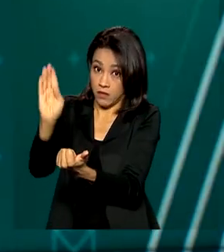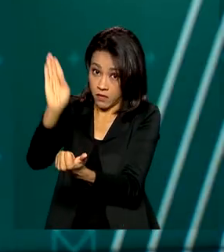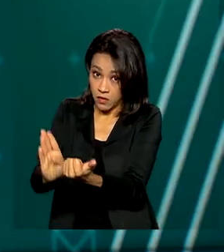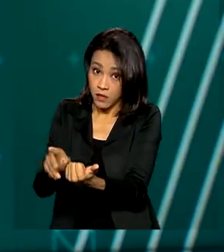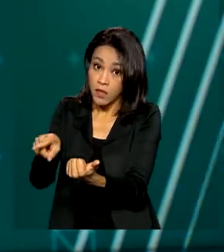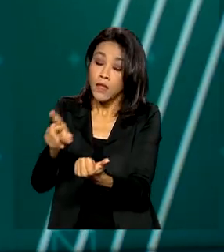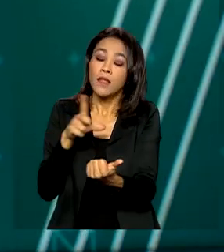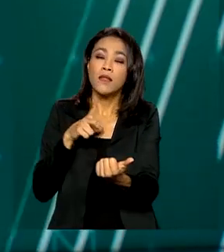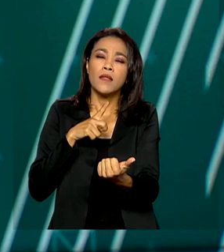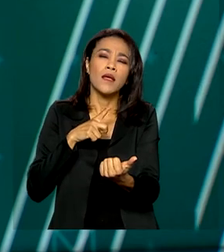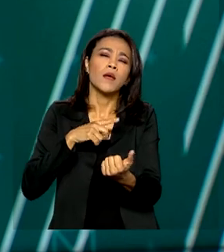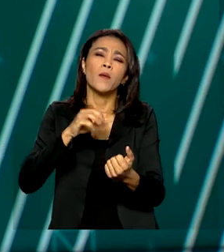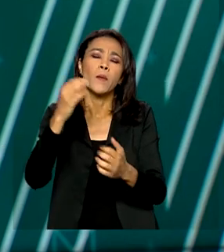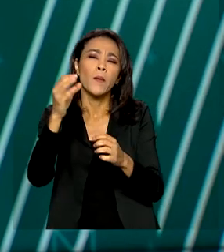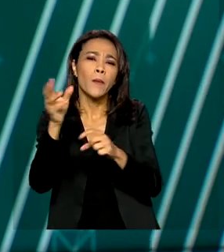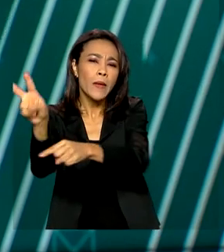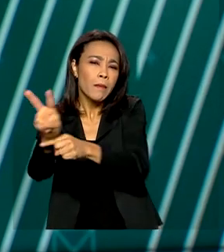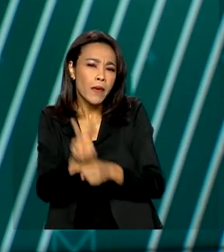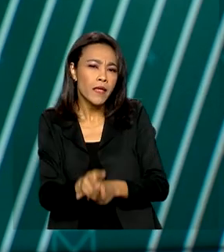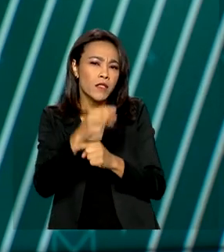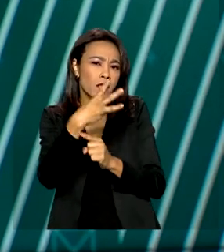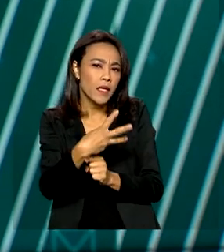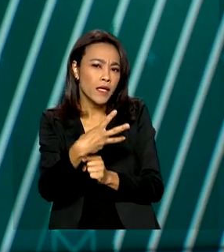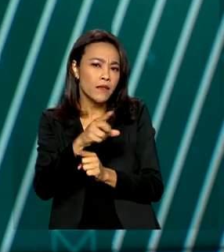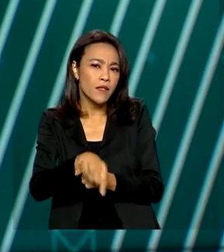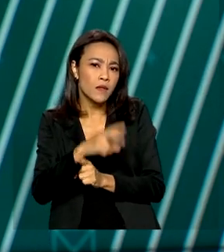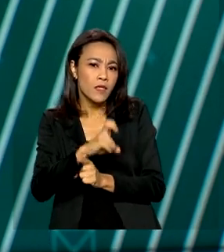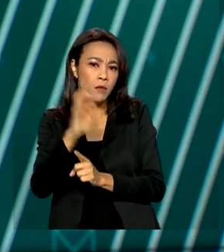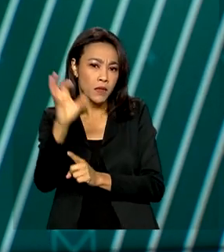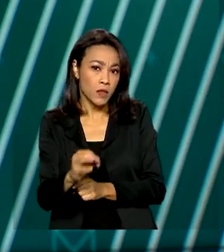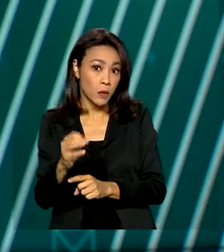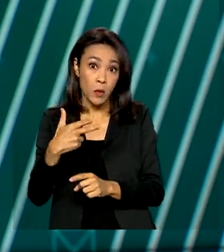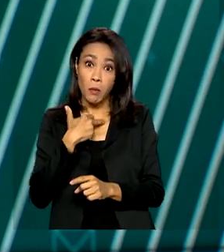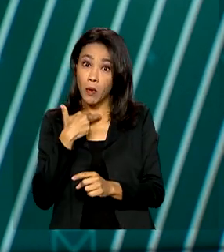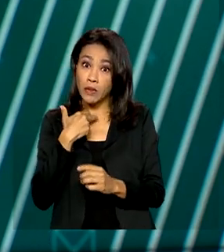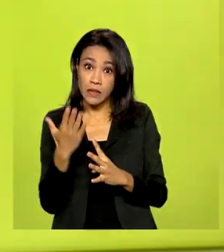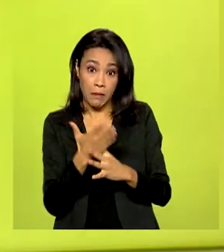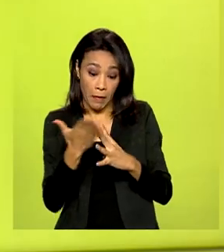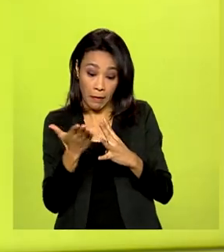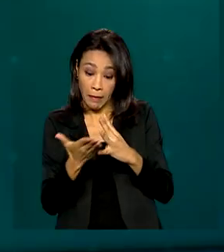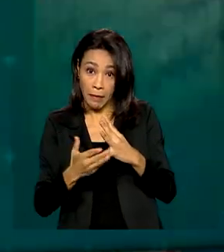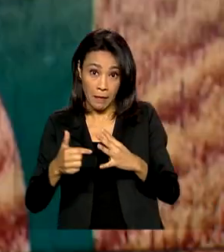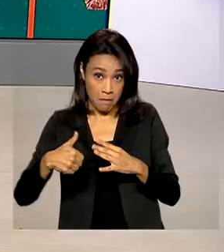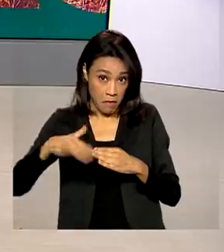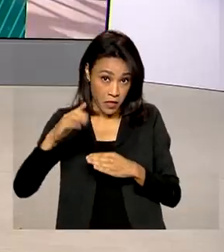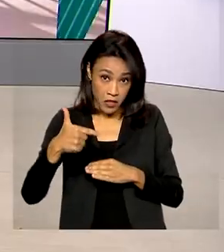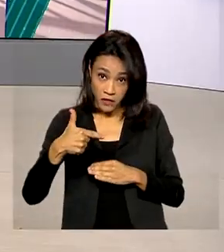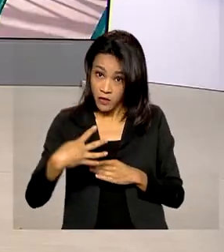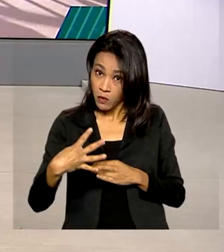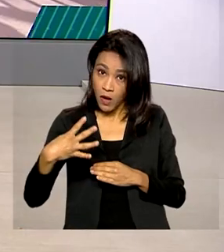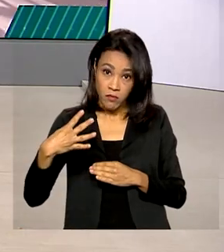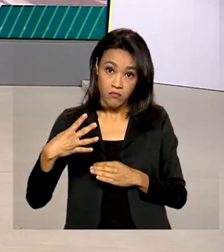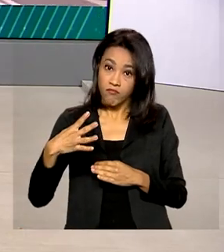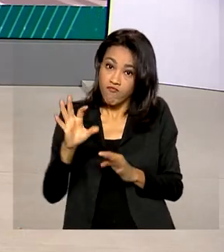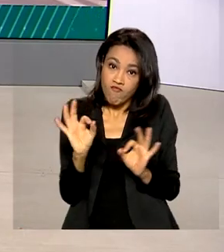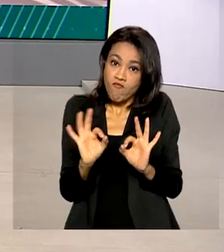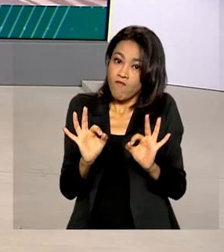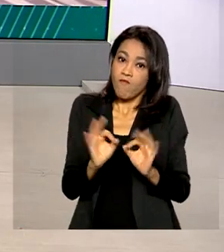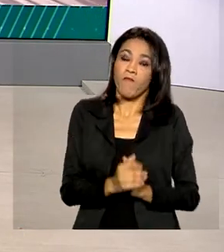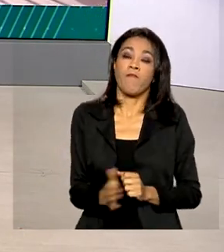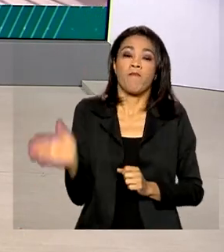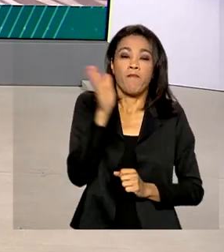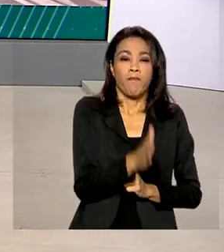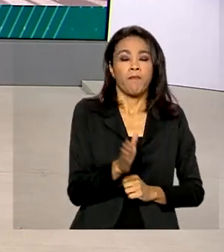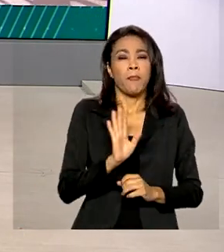no máximo, 3,5% e o número de parcelas não pode ser maior do que 24. Até quinta-feira,